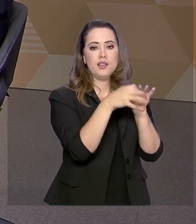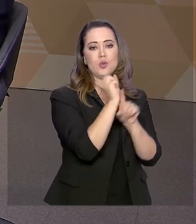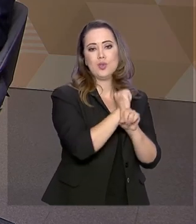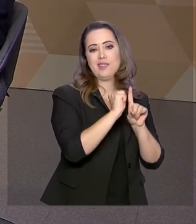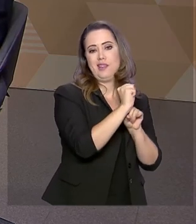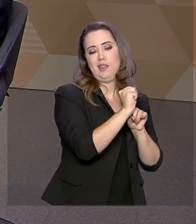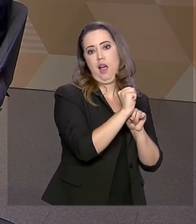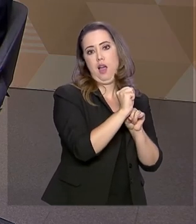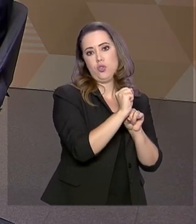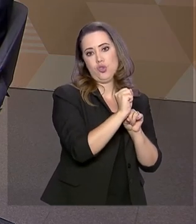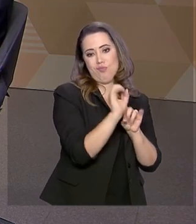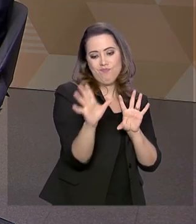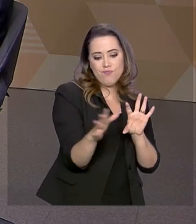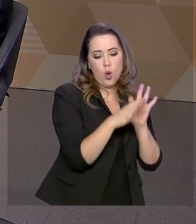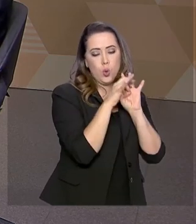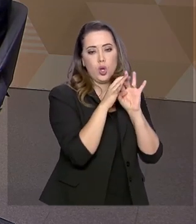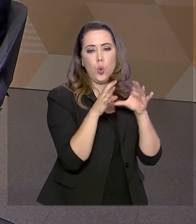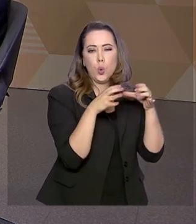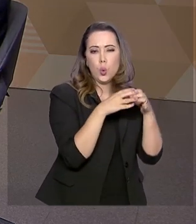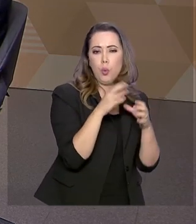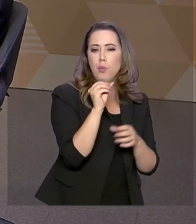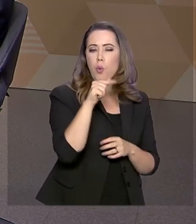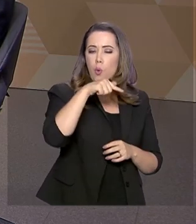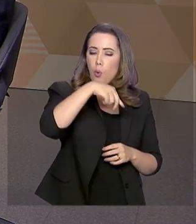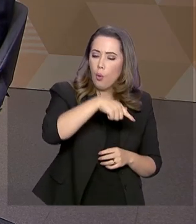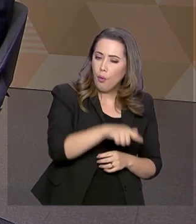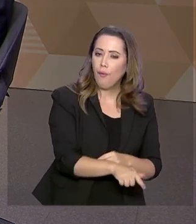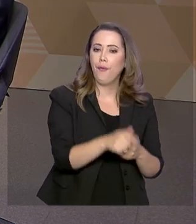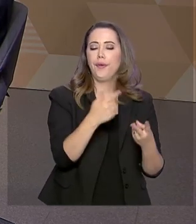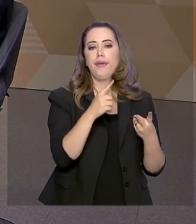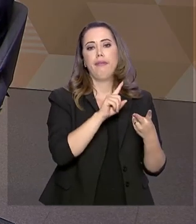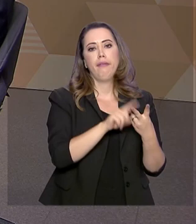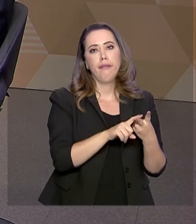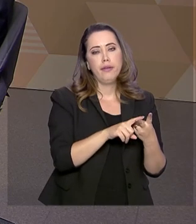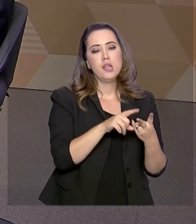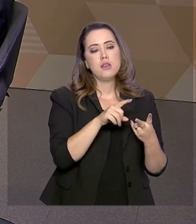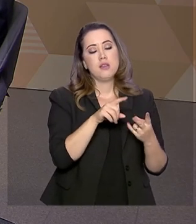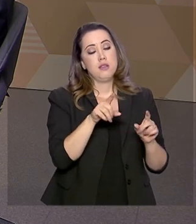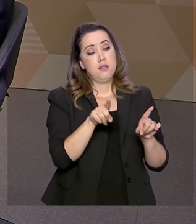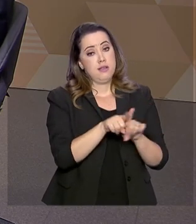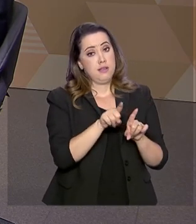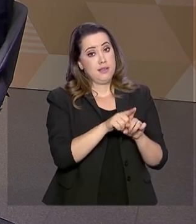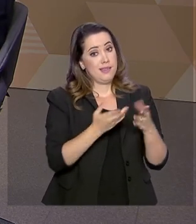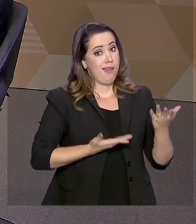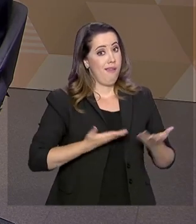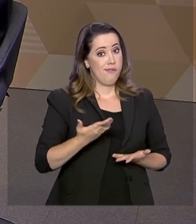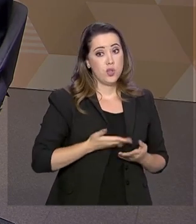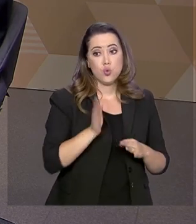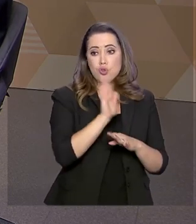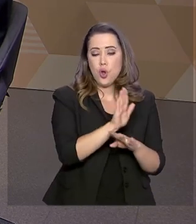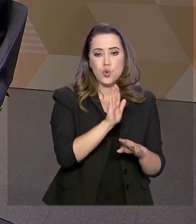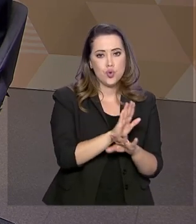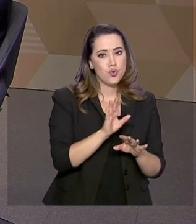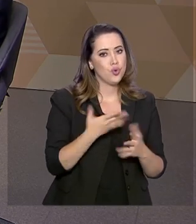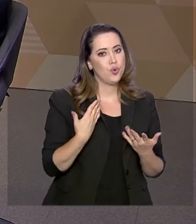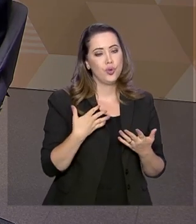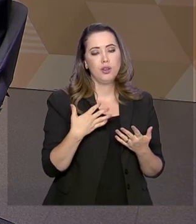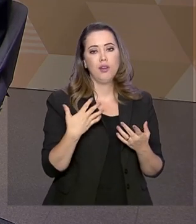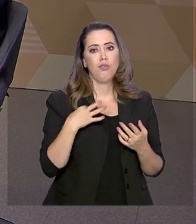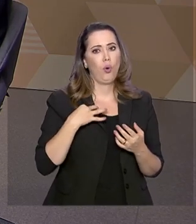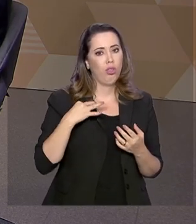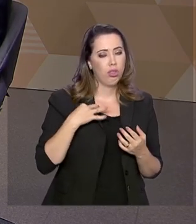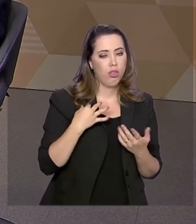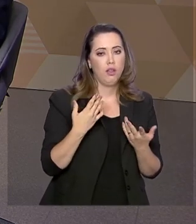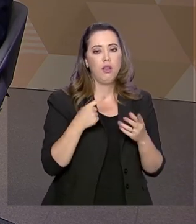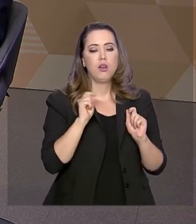civil. Então, organizações sociais, serviços sociais autônomos, alguns modelos organizacionais que nos dão mais flexibilidade, que